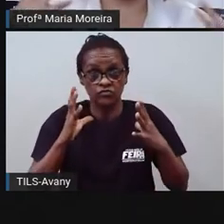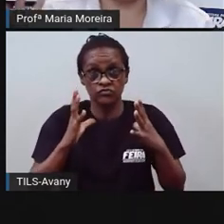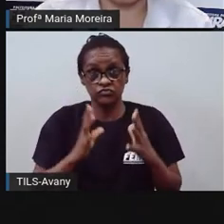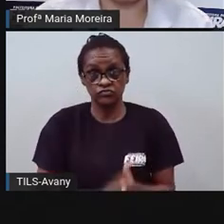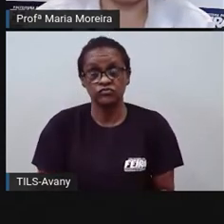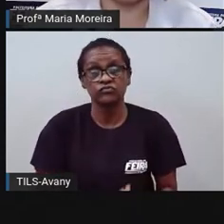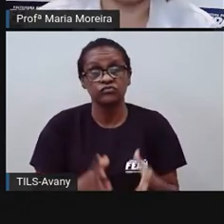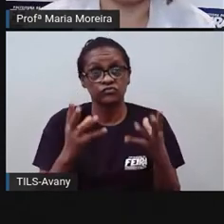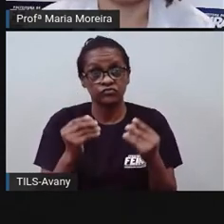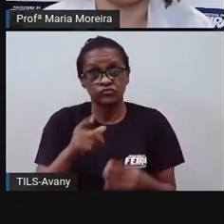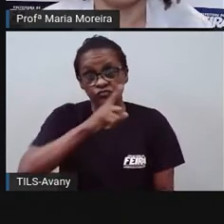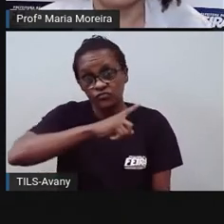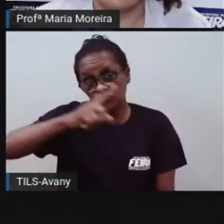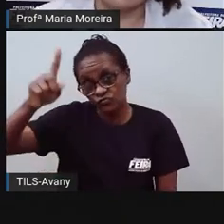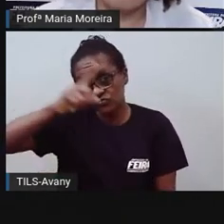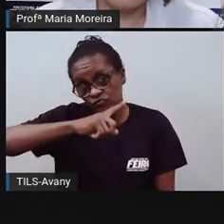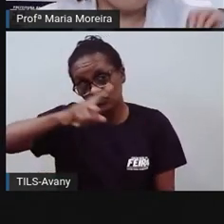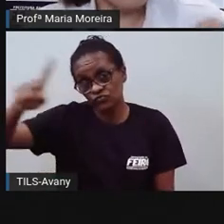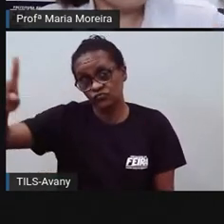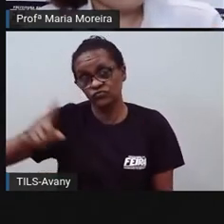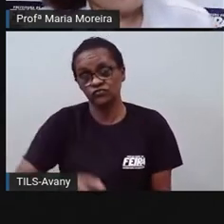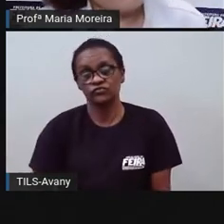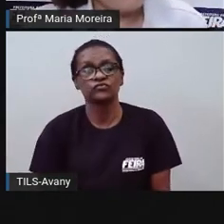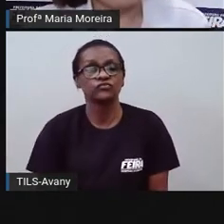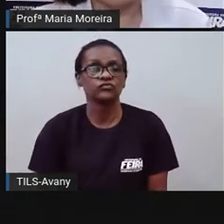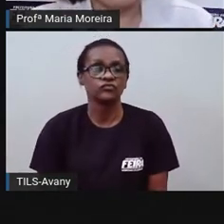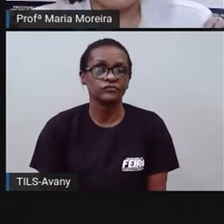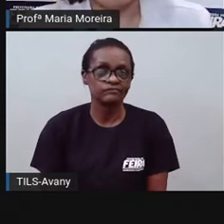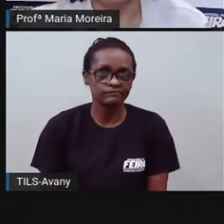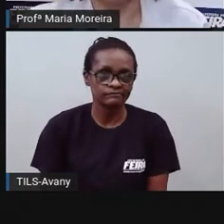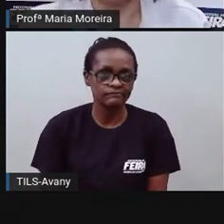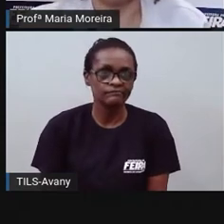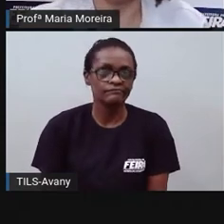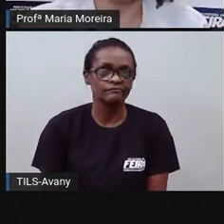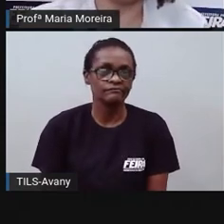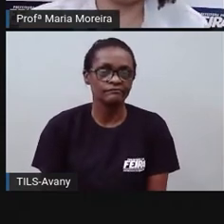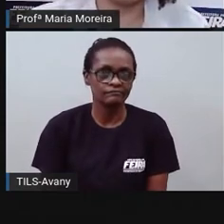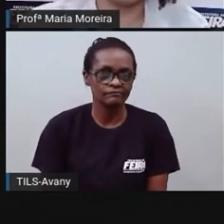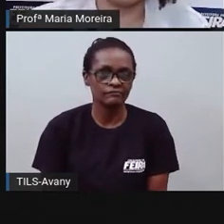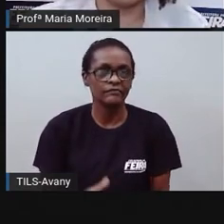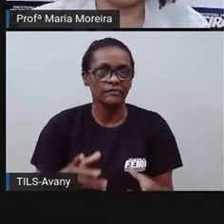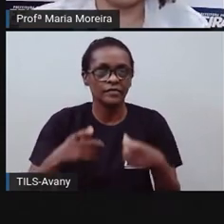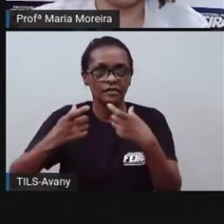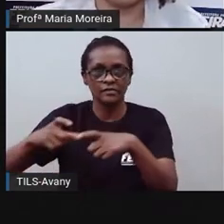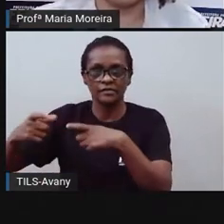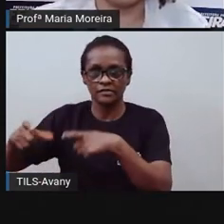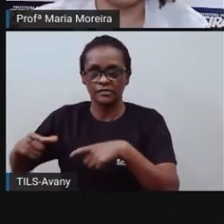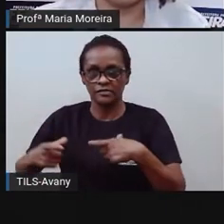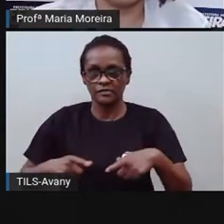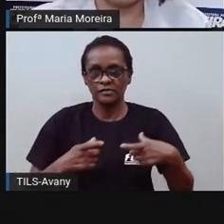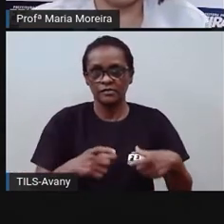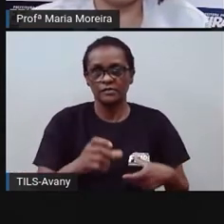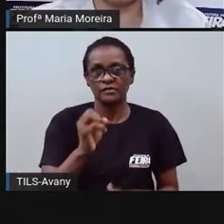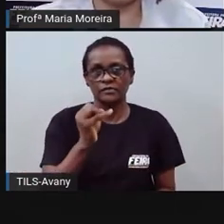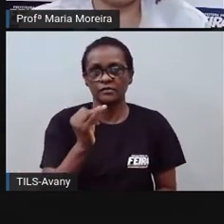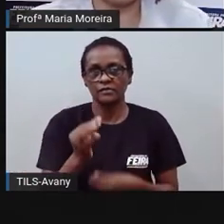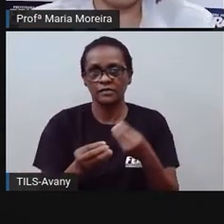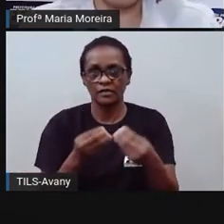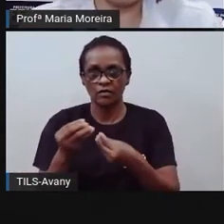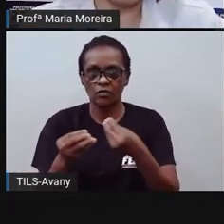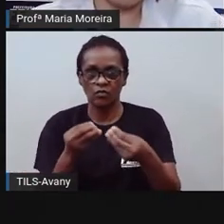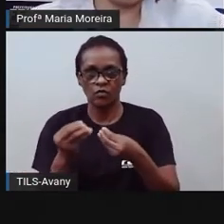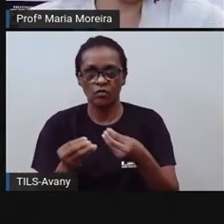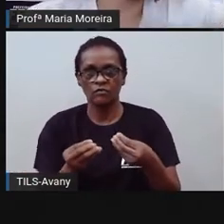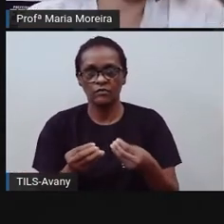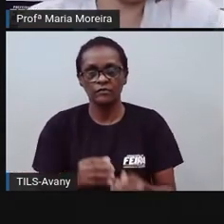deuses africanos, né? A depender muito aí da região, né? Desse, desse,